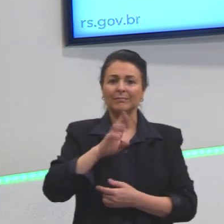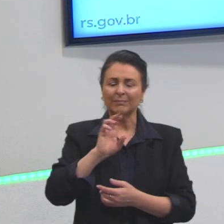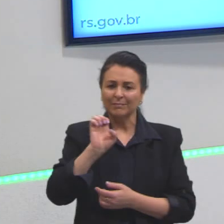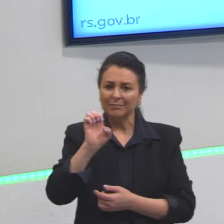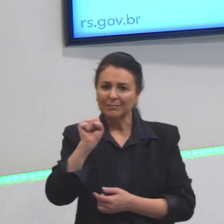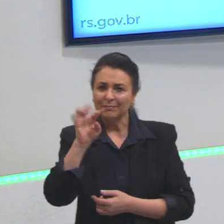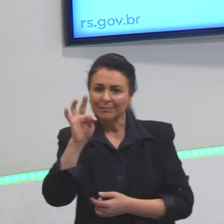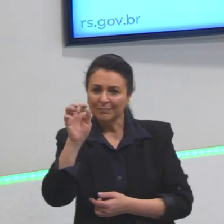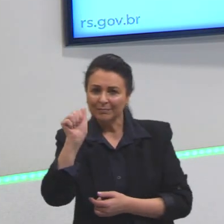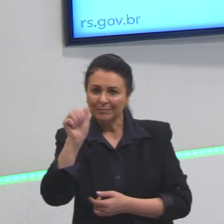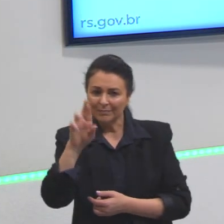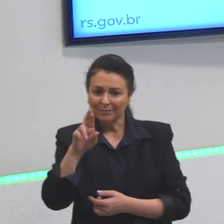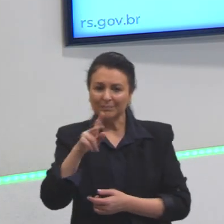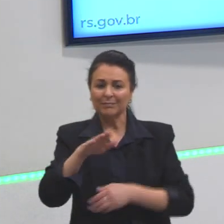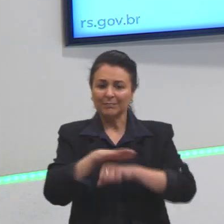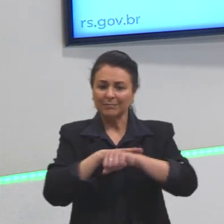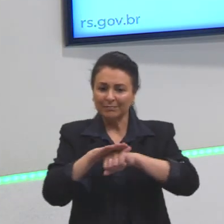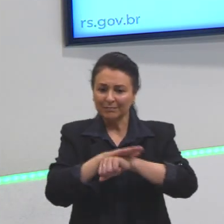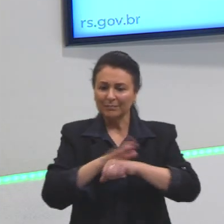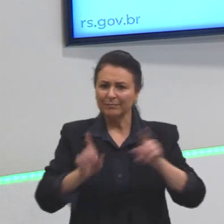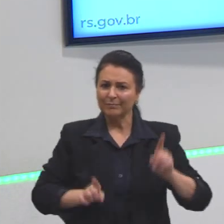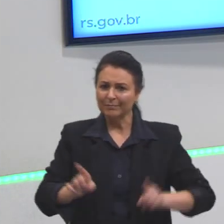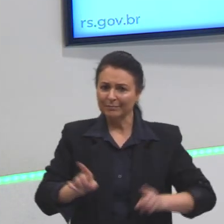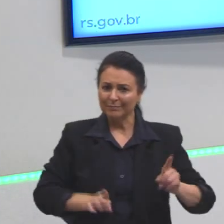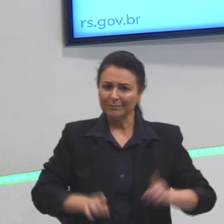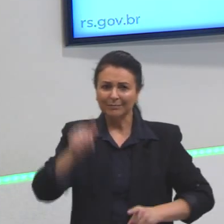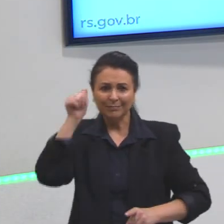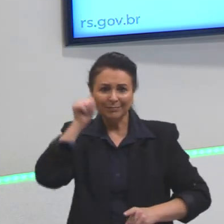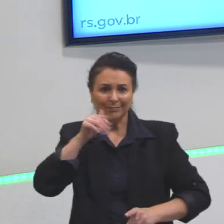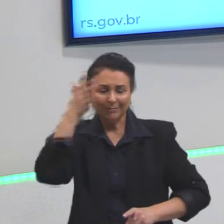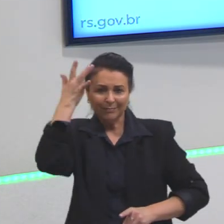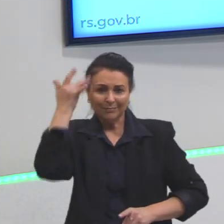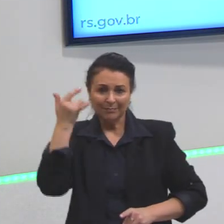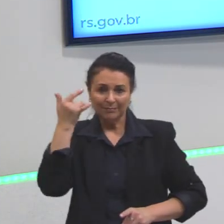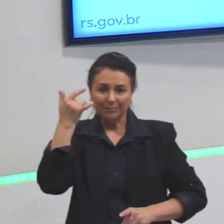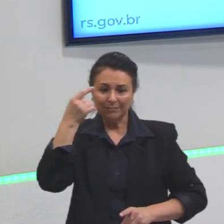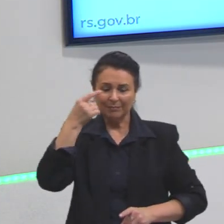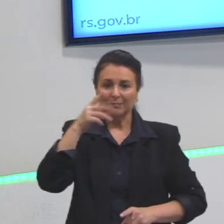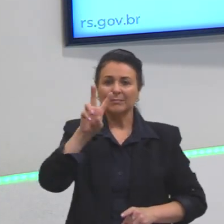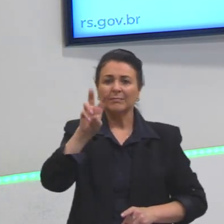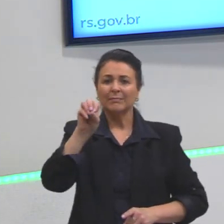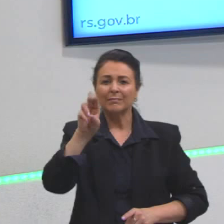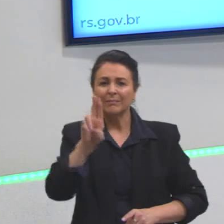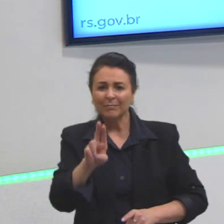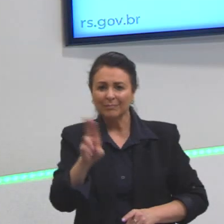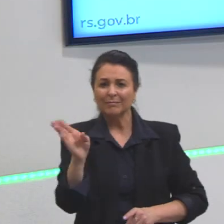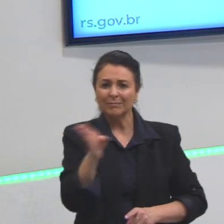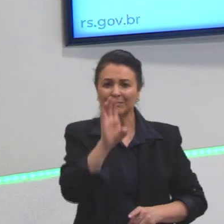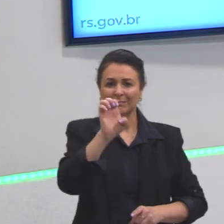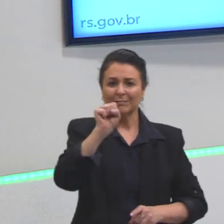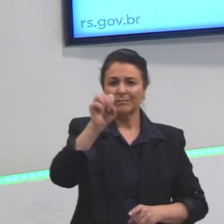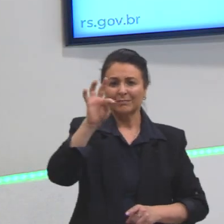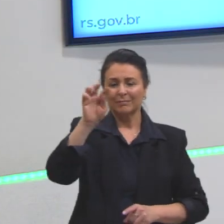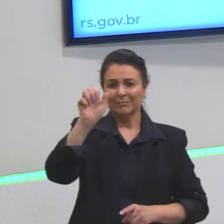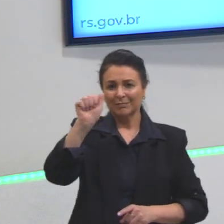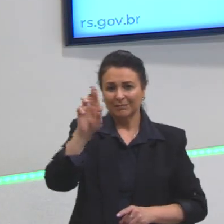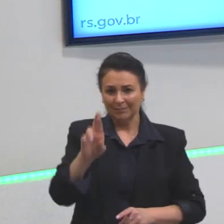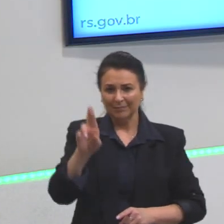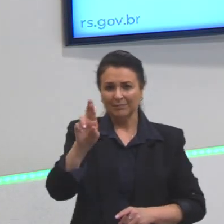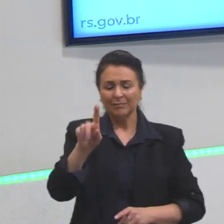a minha prima amanhã. Então, esse vou estar, esse gerundismo que a gente acaba